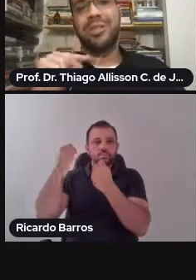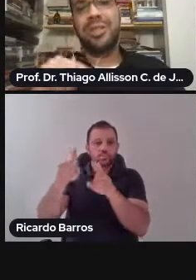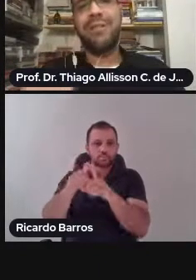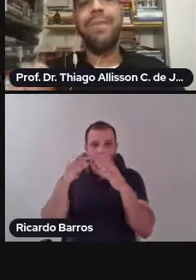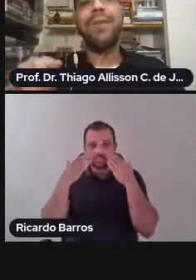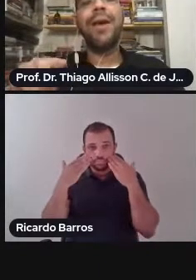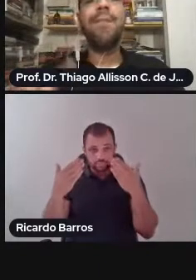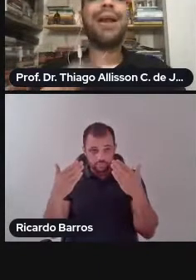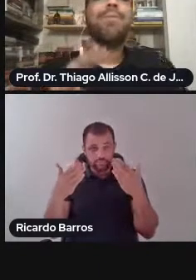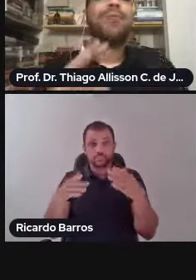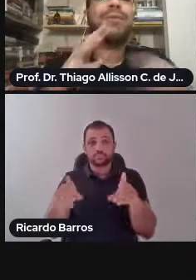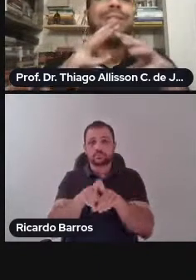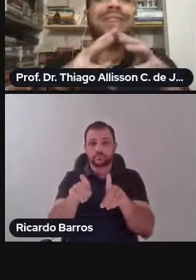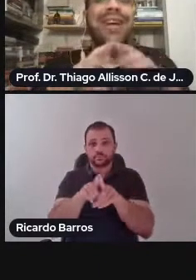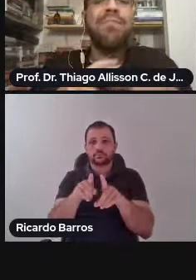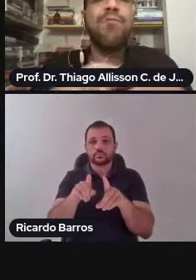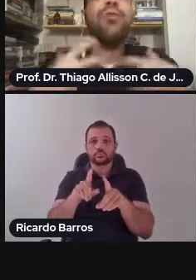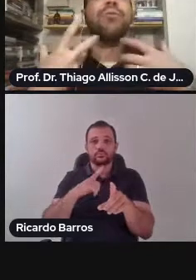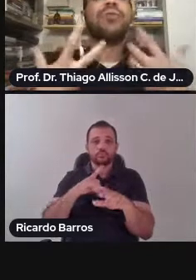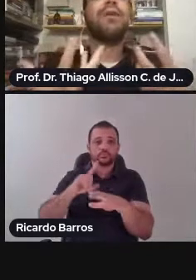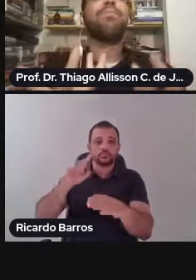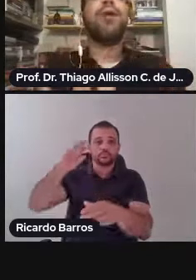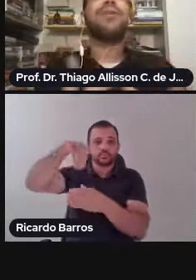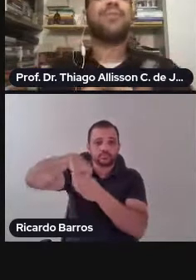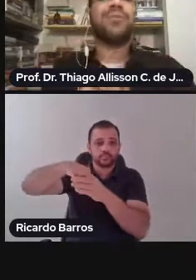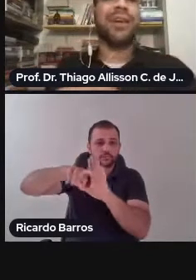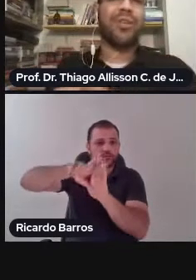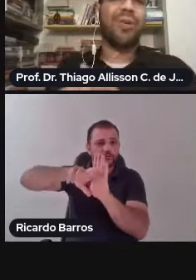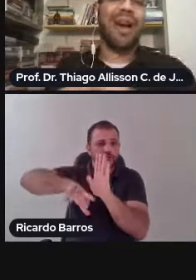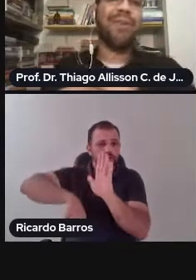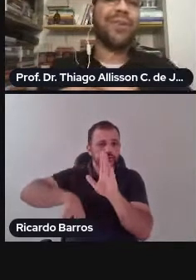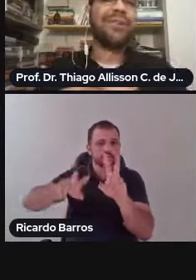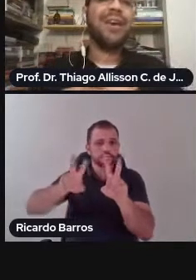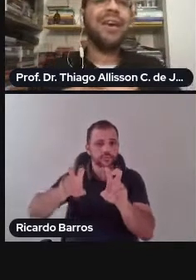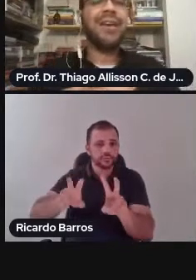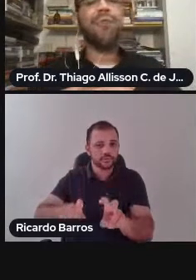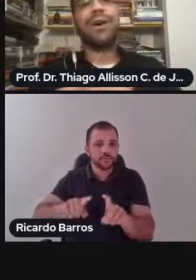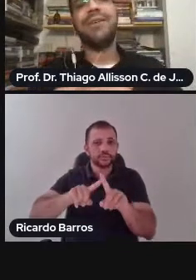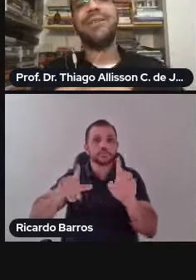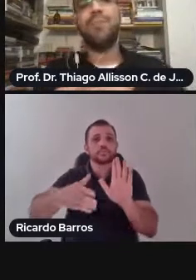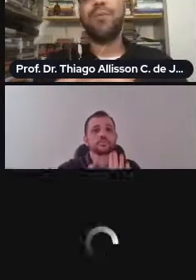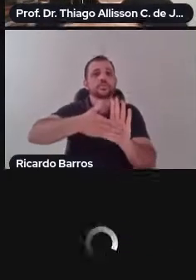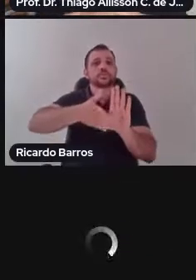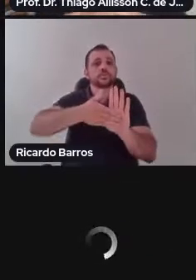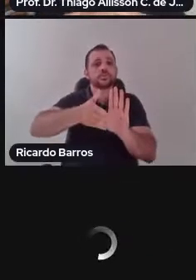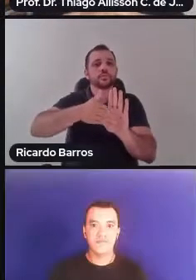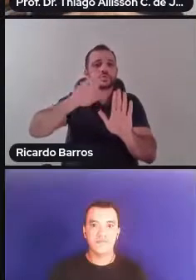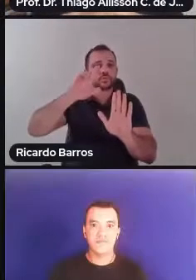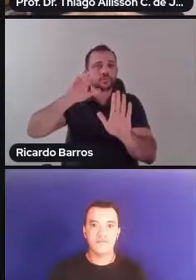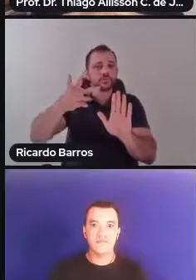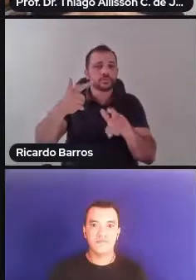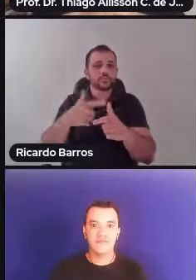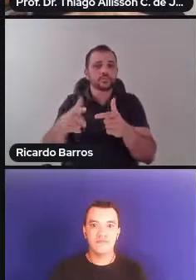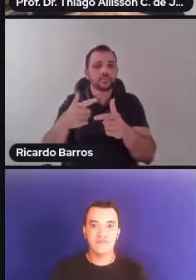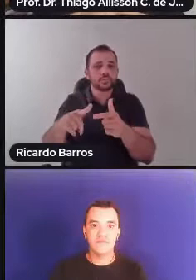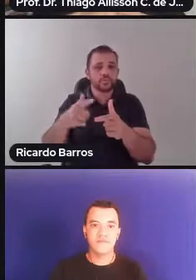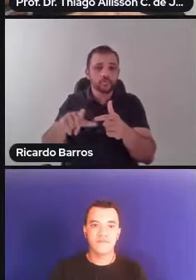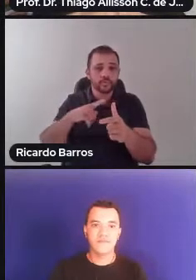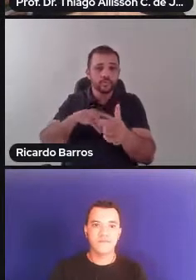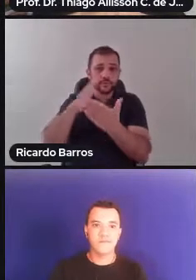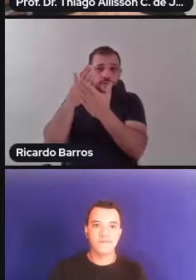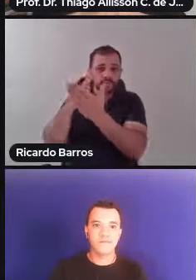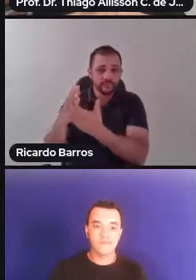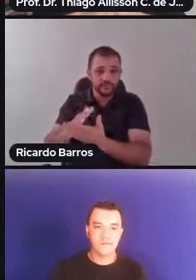propositiva para problemas que, em muito, extrapola as fronteiras geográficas e alcançam, portanto, o mapa